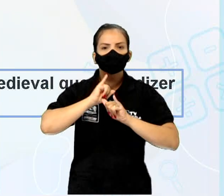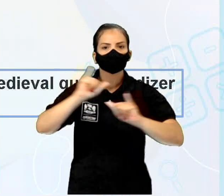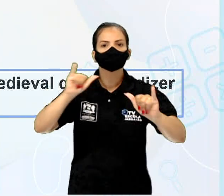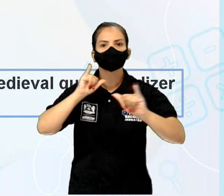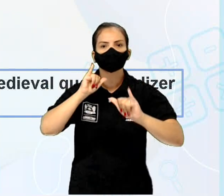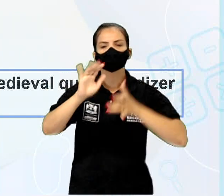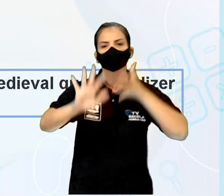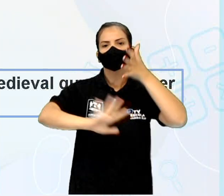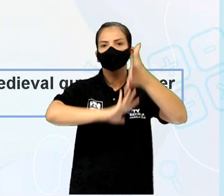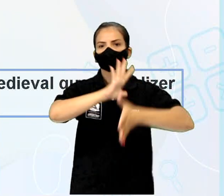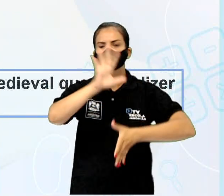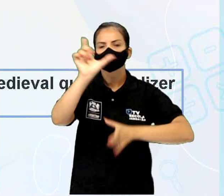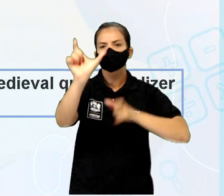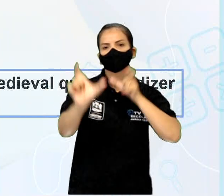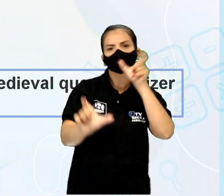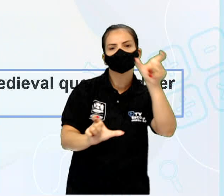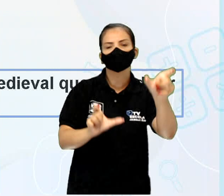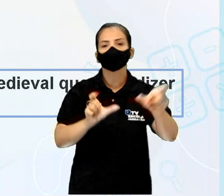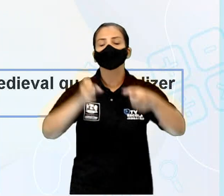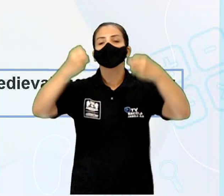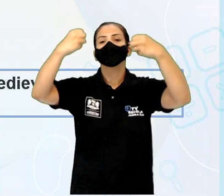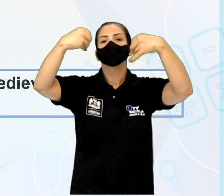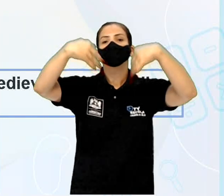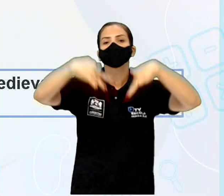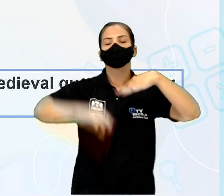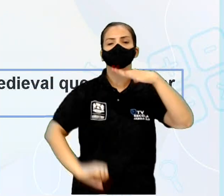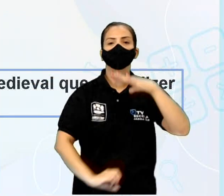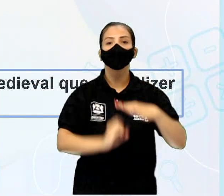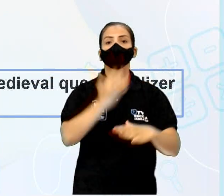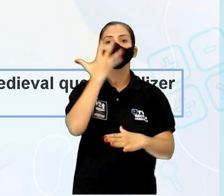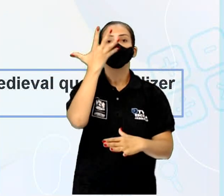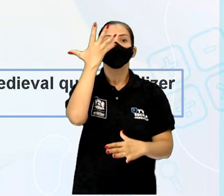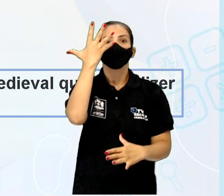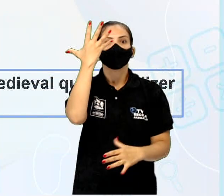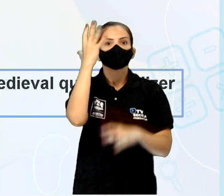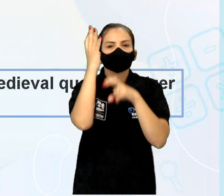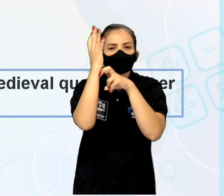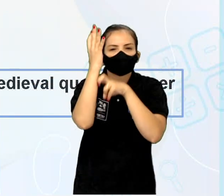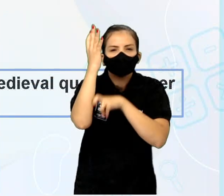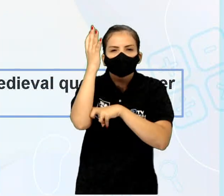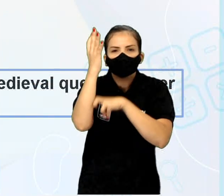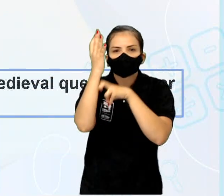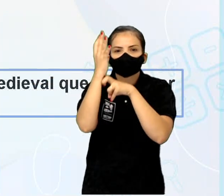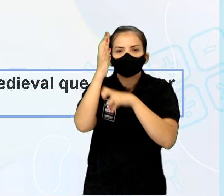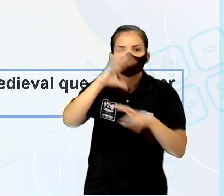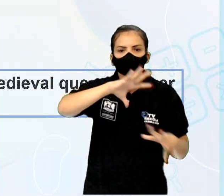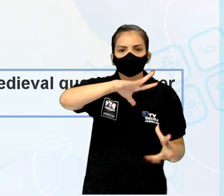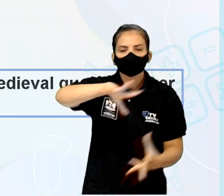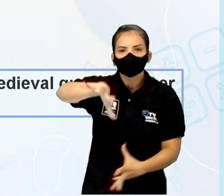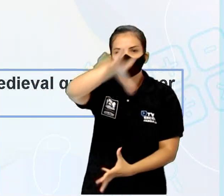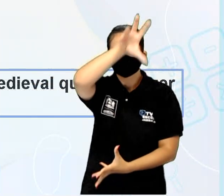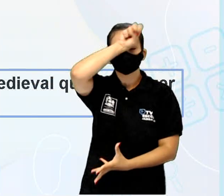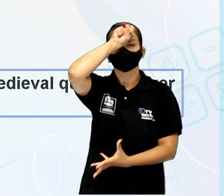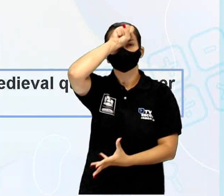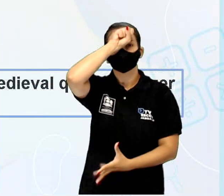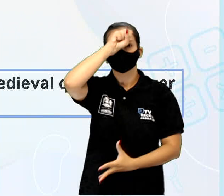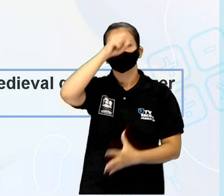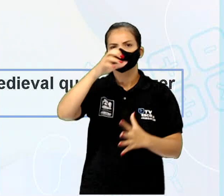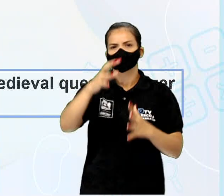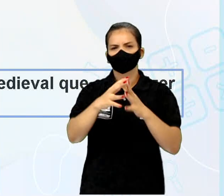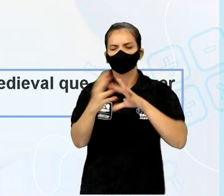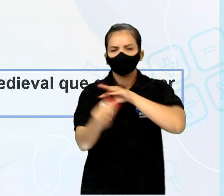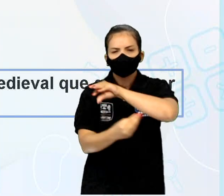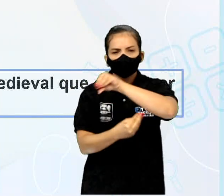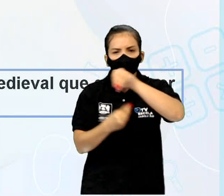pelas pessoas, visando explicar acontecimentos misteriosos e sobrenaturais, misturando fatos reais